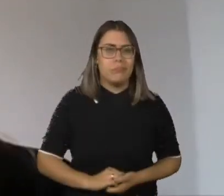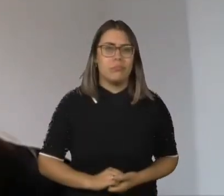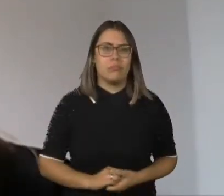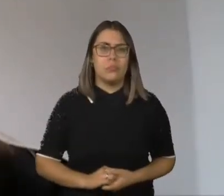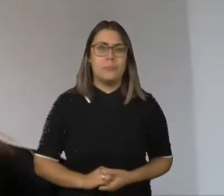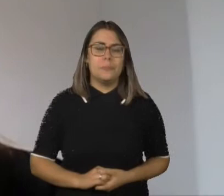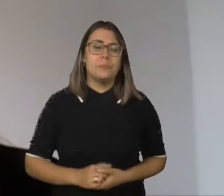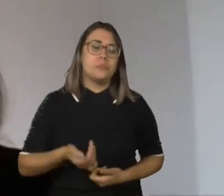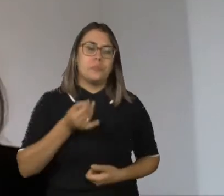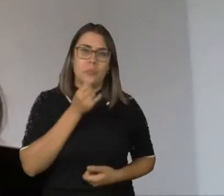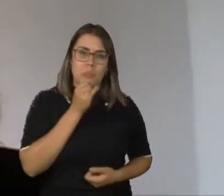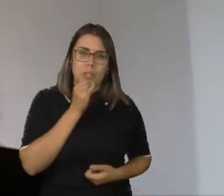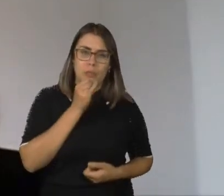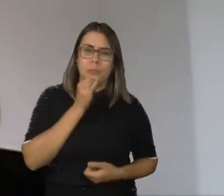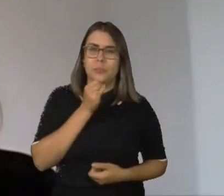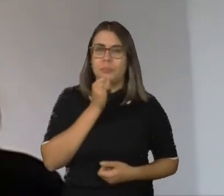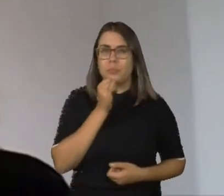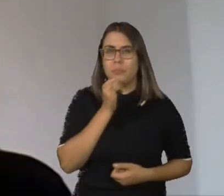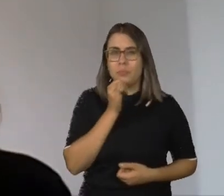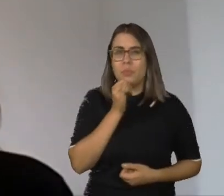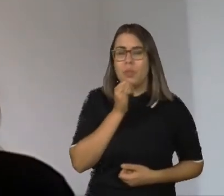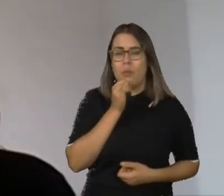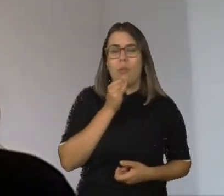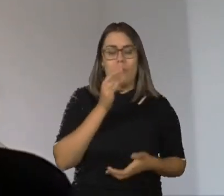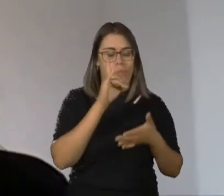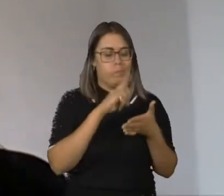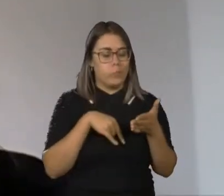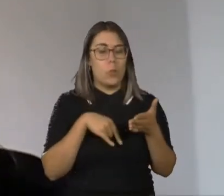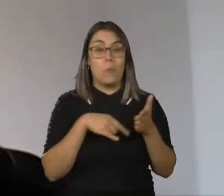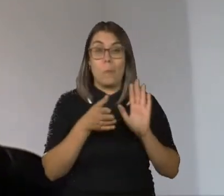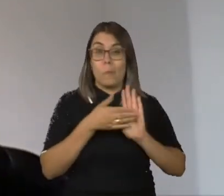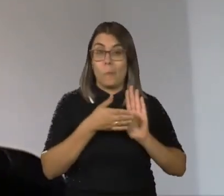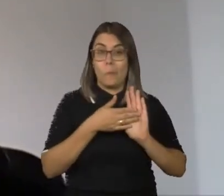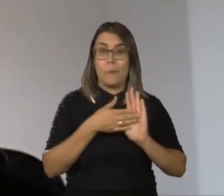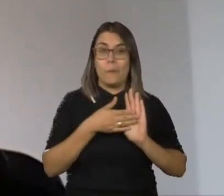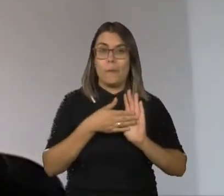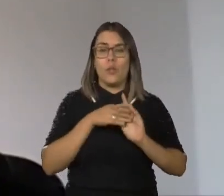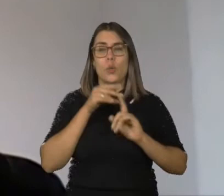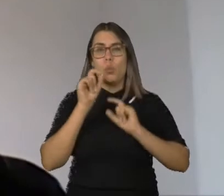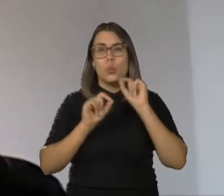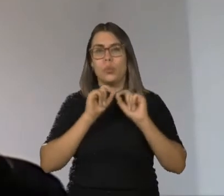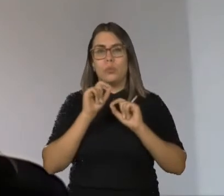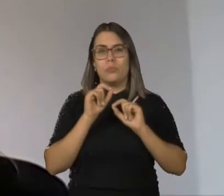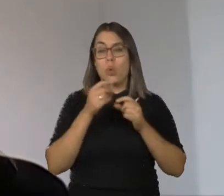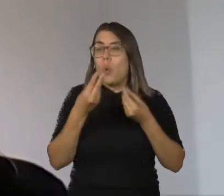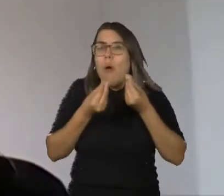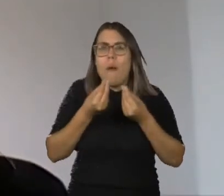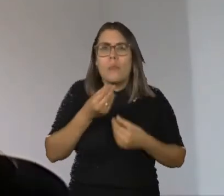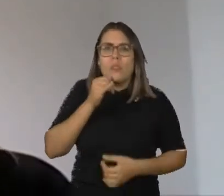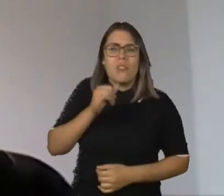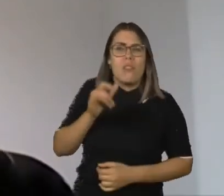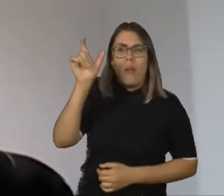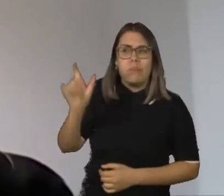Se formos ver os critérios para diagnóstico, já tentando facilitar a tarefa daquele que vai diagnosticar, nós vamos ver que